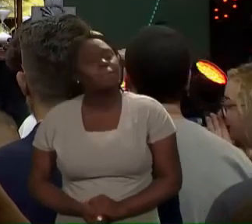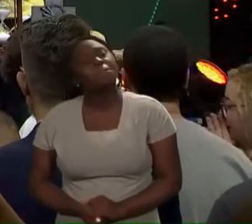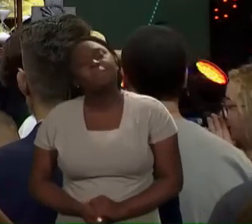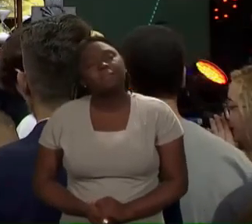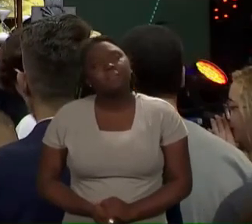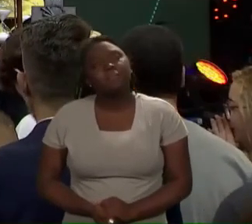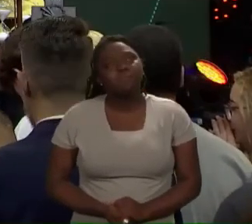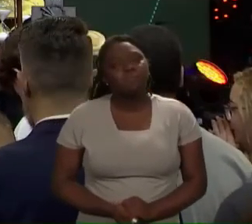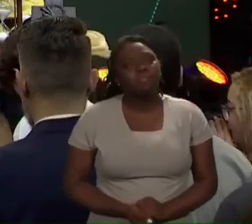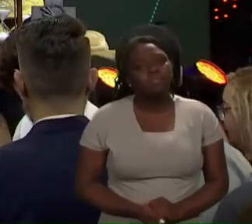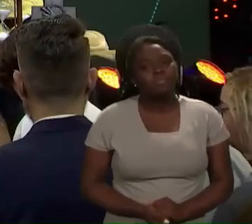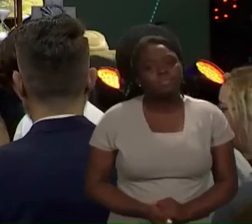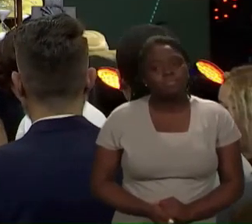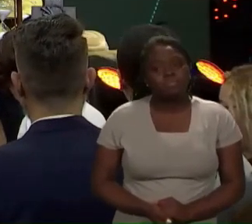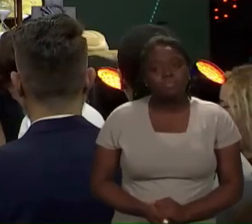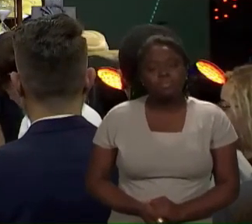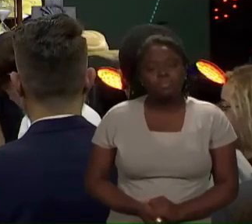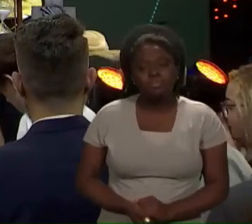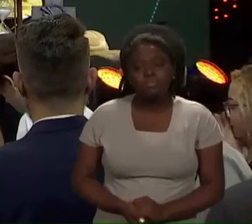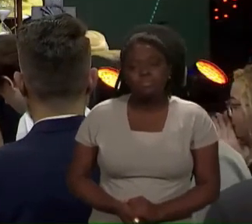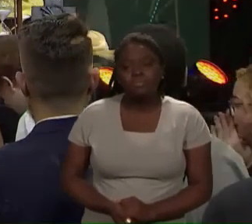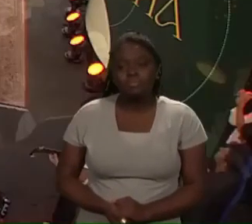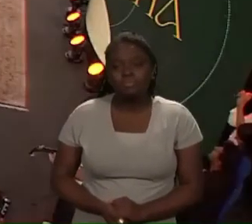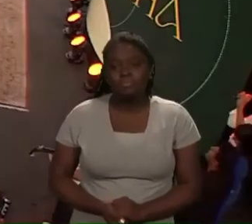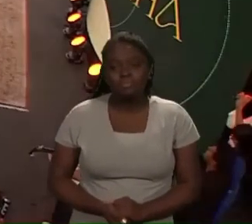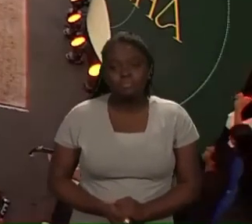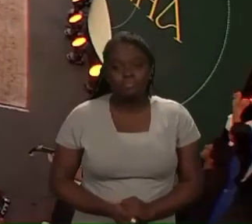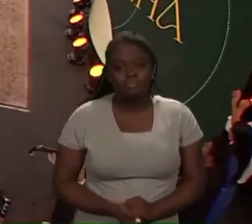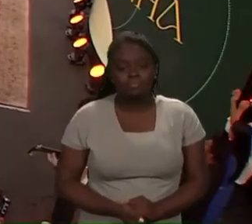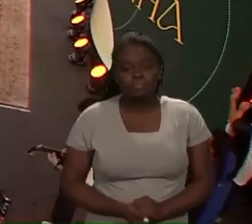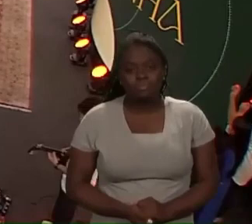Amor! Amém.